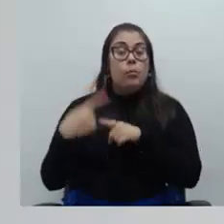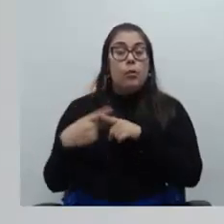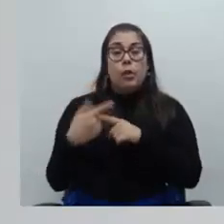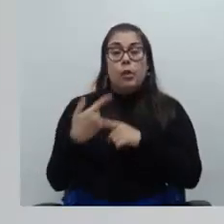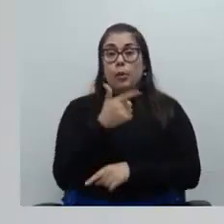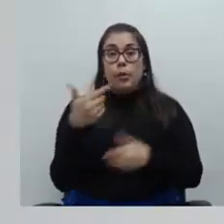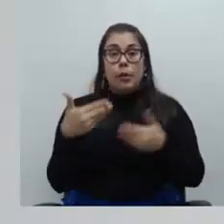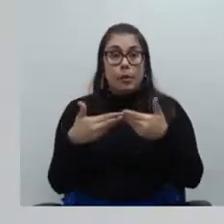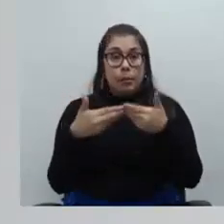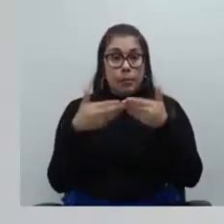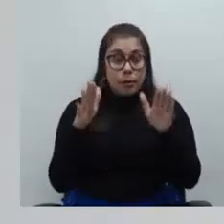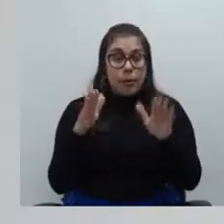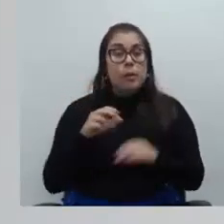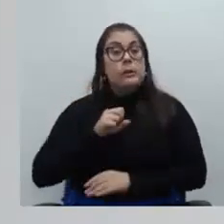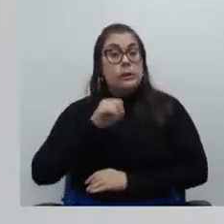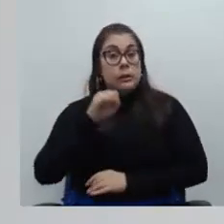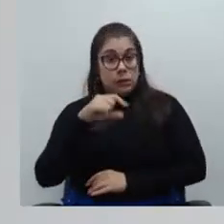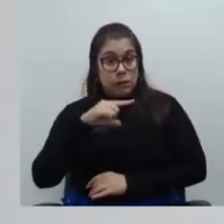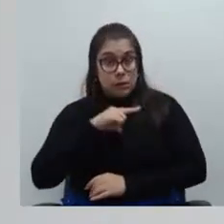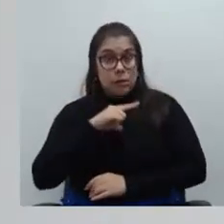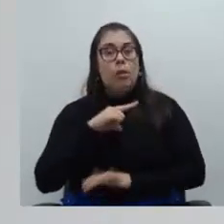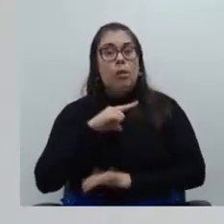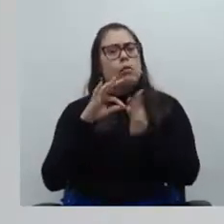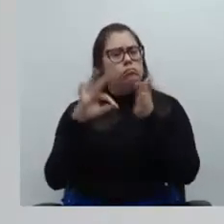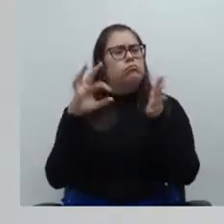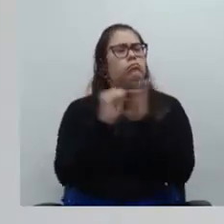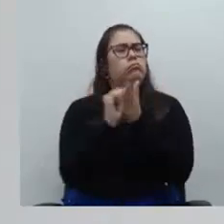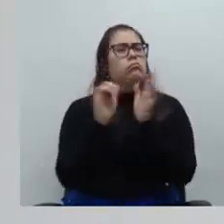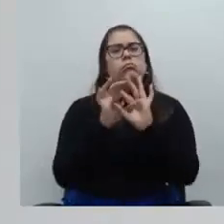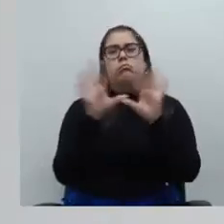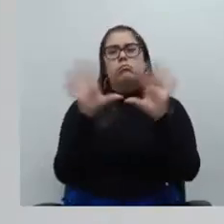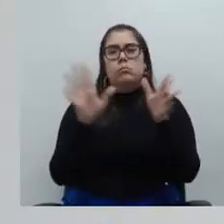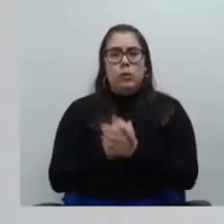no momento em que estiverem eles poderão se inscrever